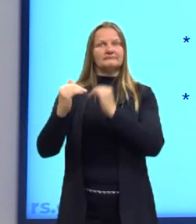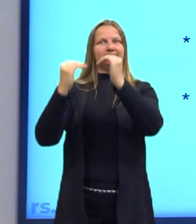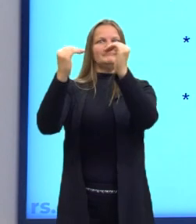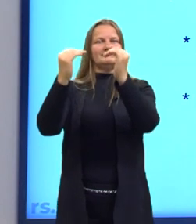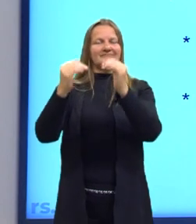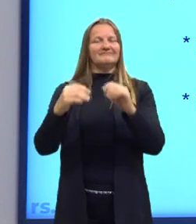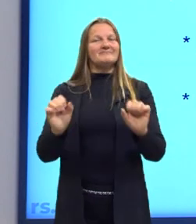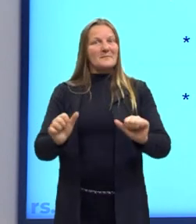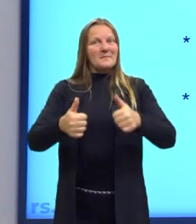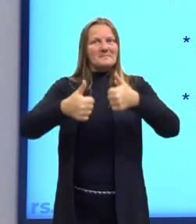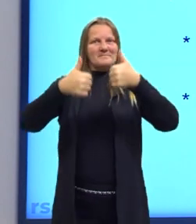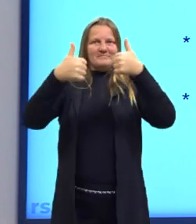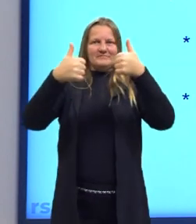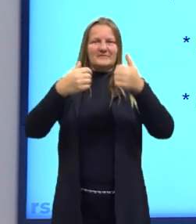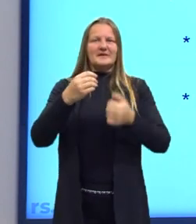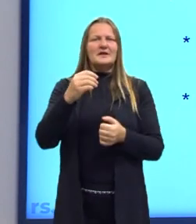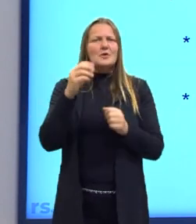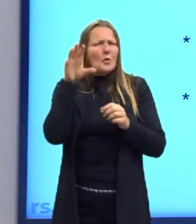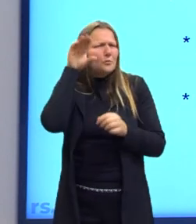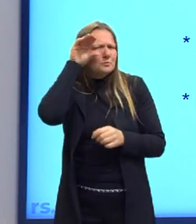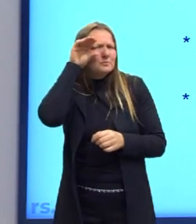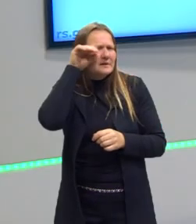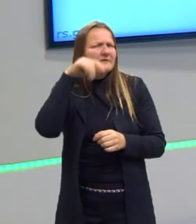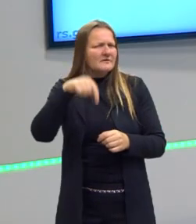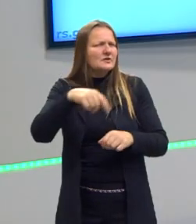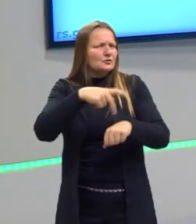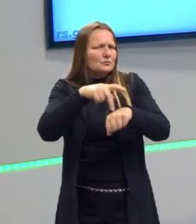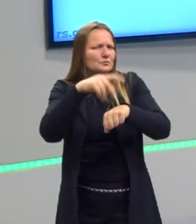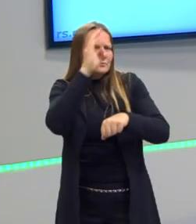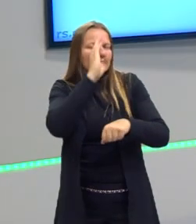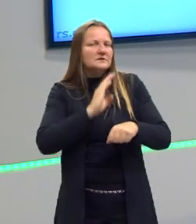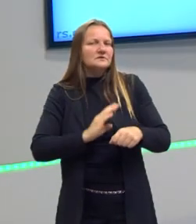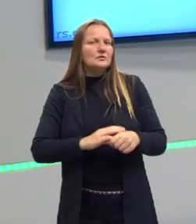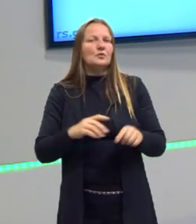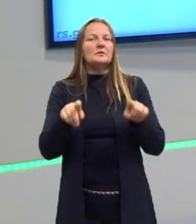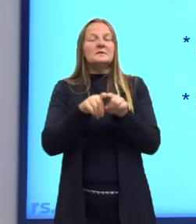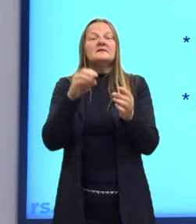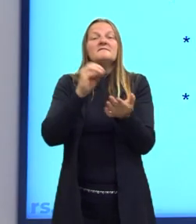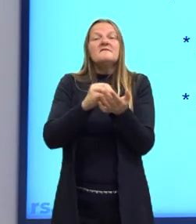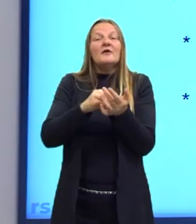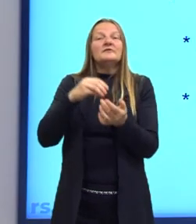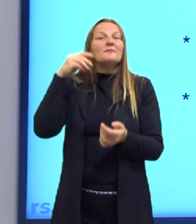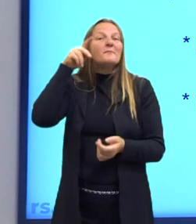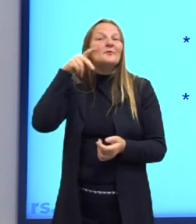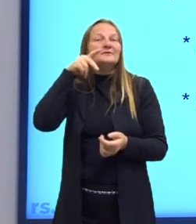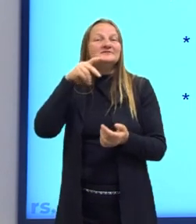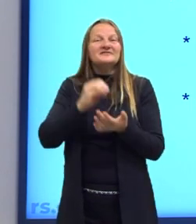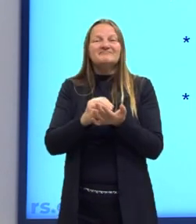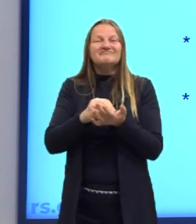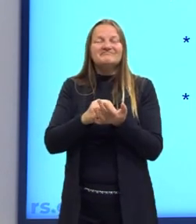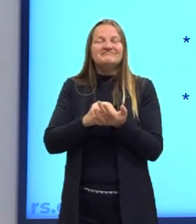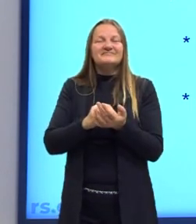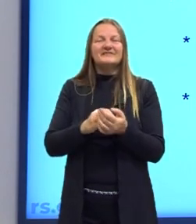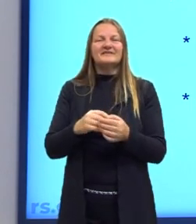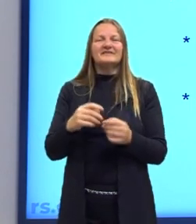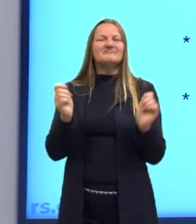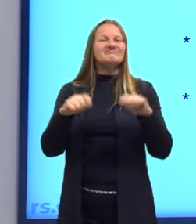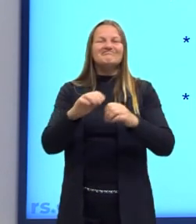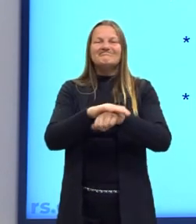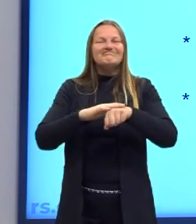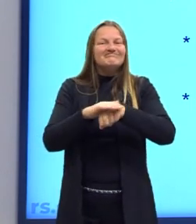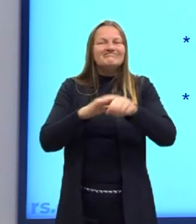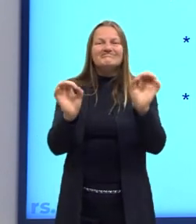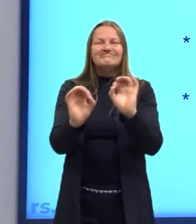clara. Podemos observar isso no Brasil nos últimos anos. E uma despossessão política, que é a impossibilidade